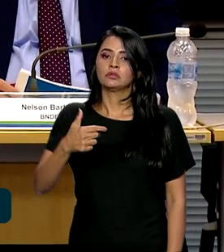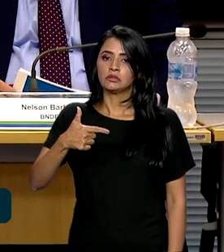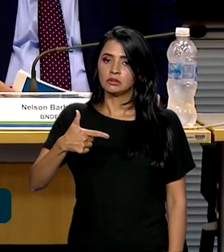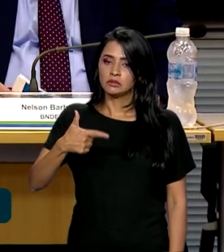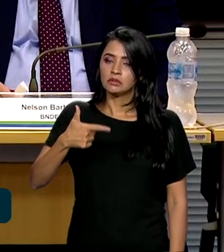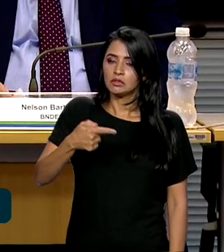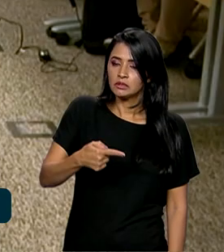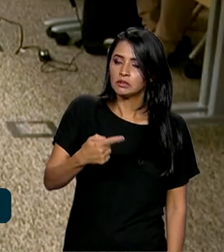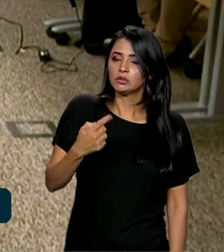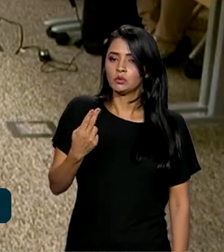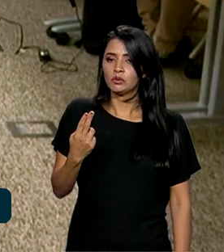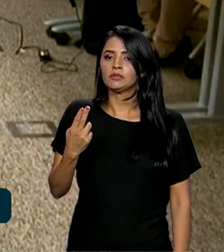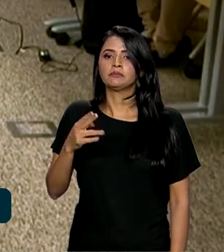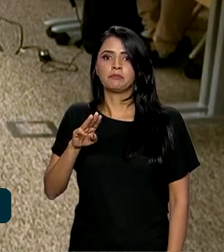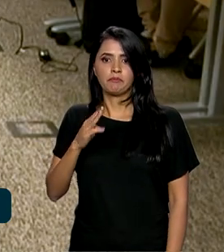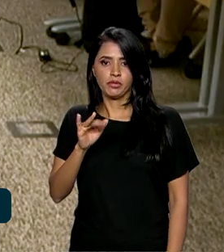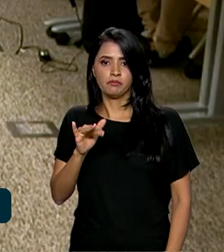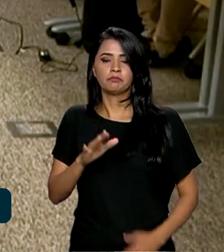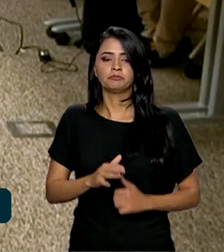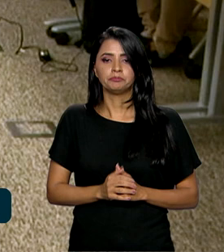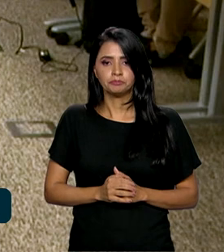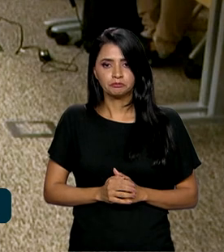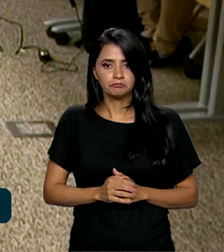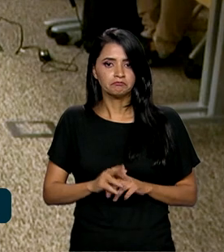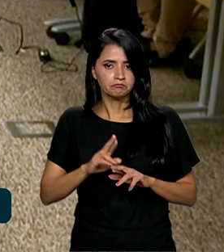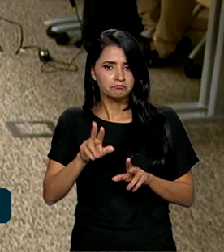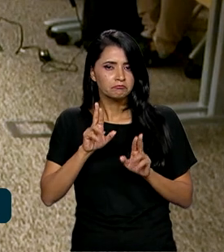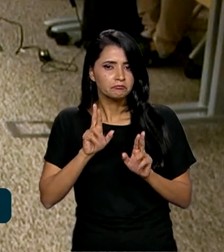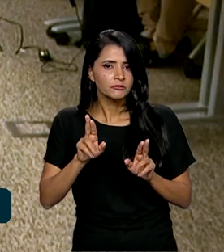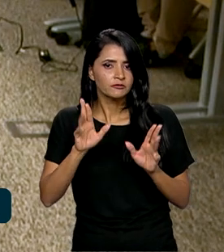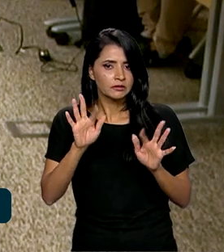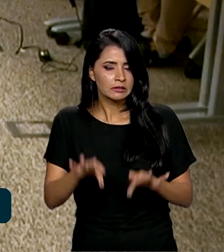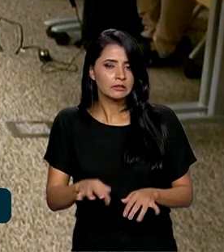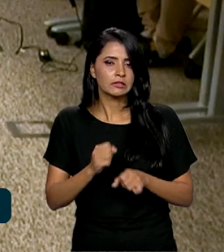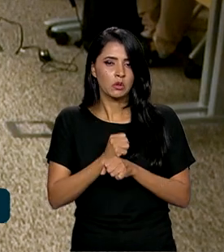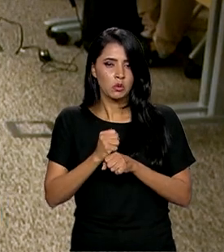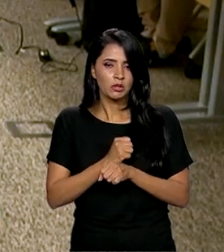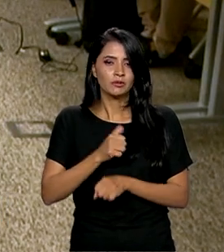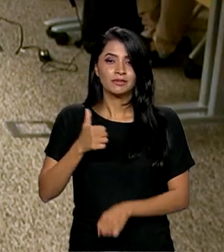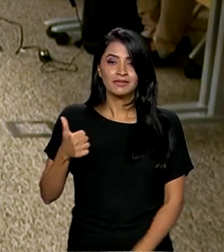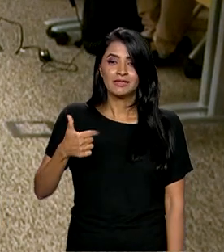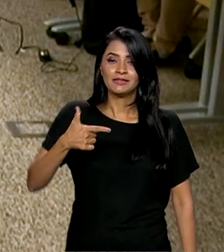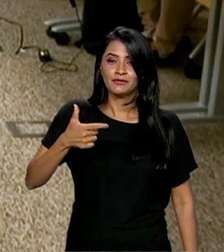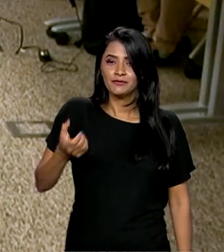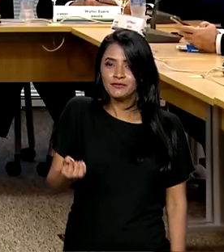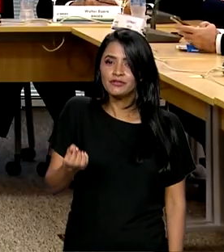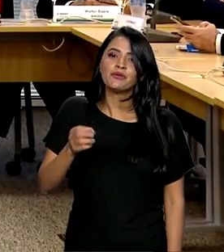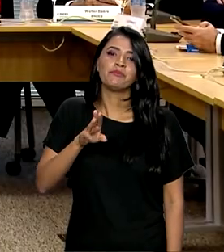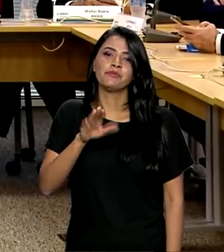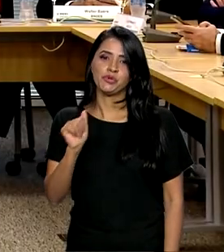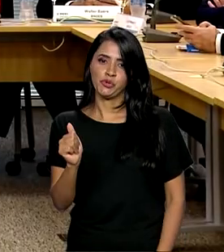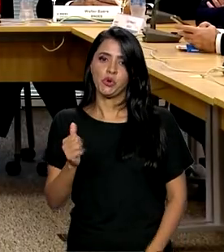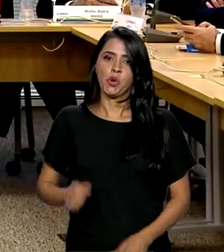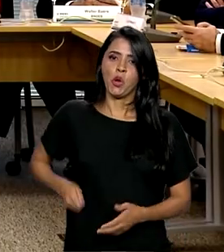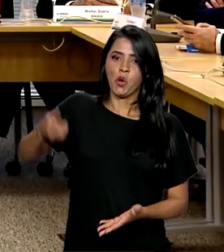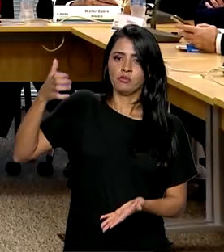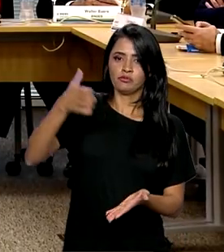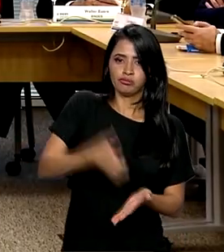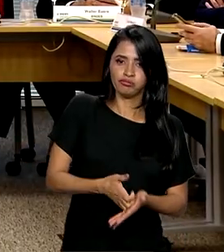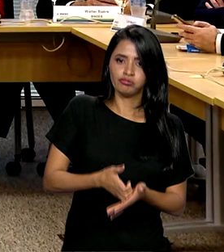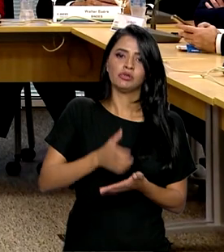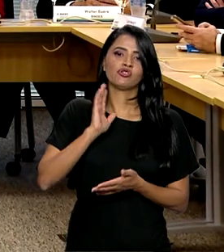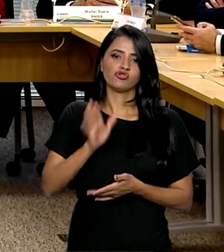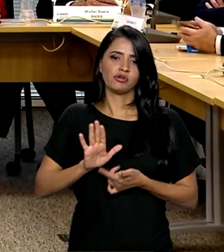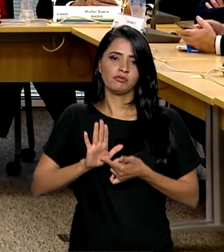que está em carteira já. Com a expectativa de fechar o ano com R 120 bilhões em desembolsos, o BNDES já